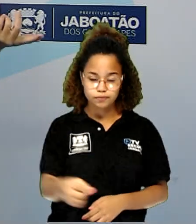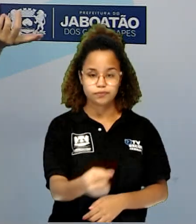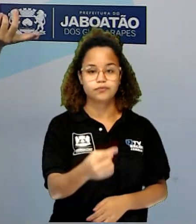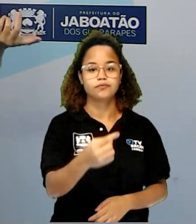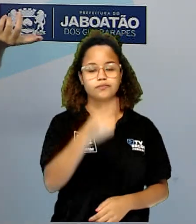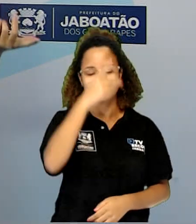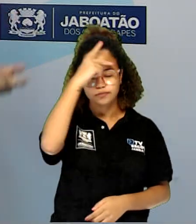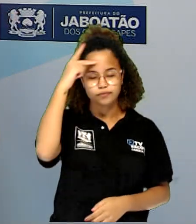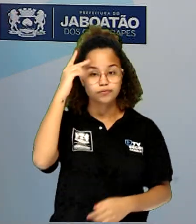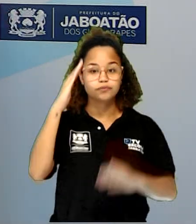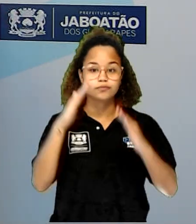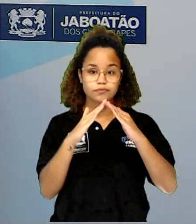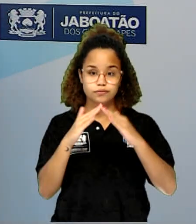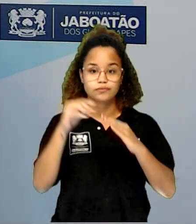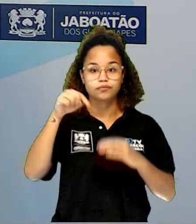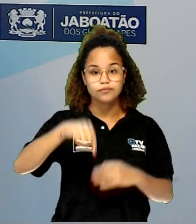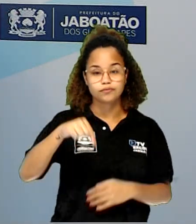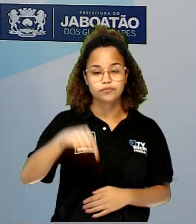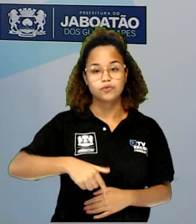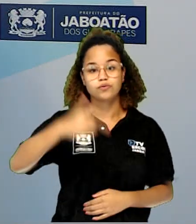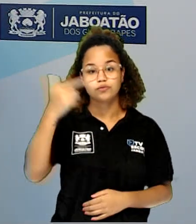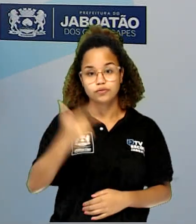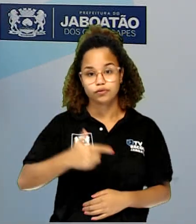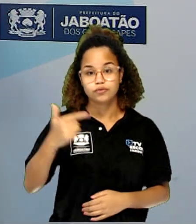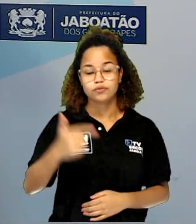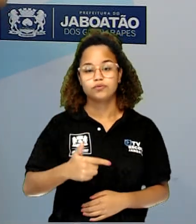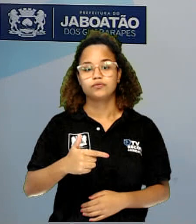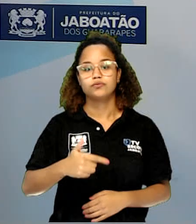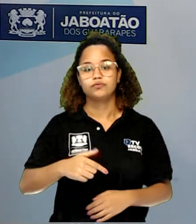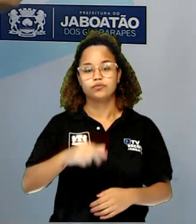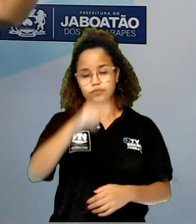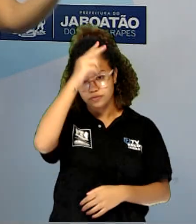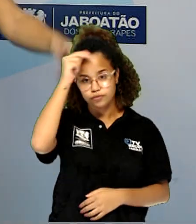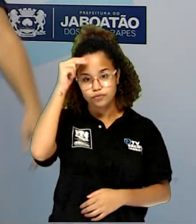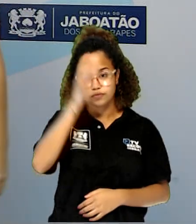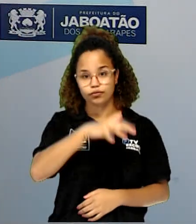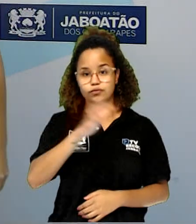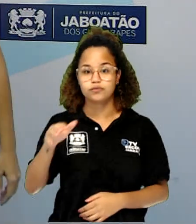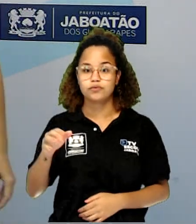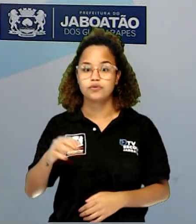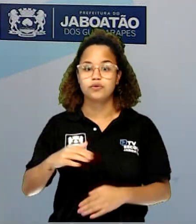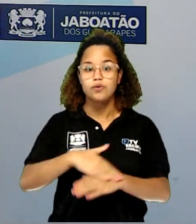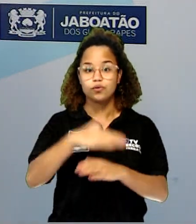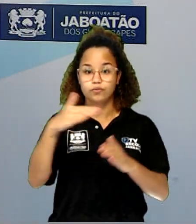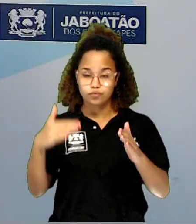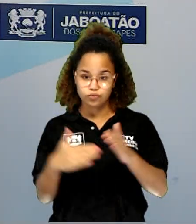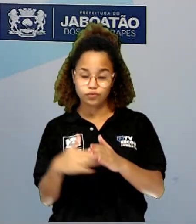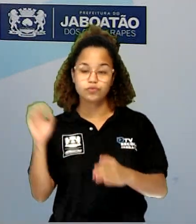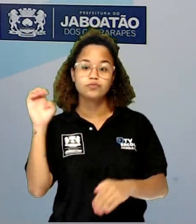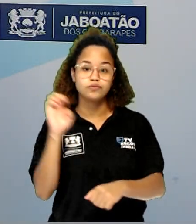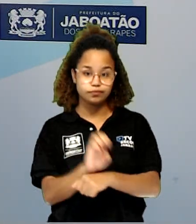sendo assim o segundo município mais populoso de todo o estado.